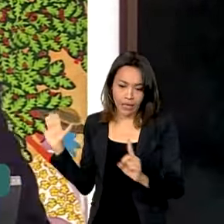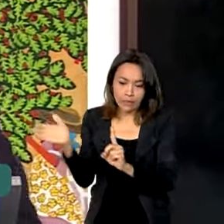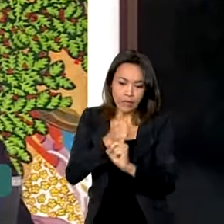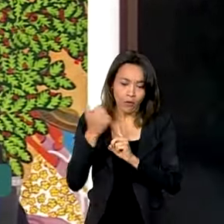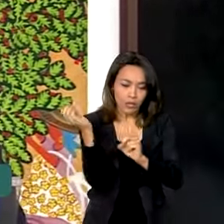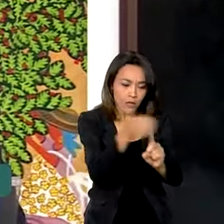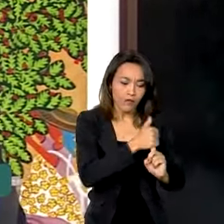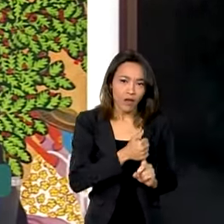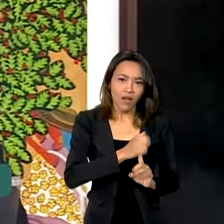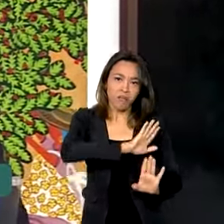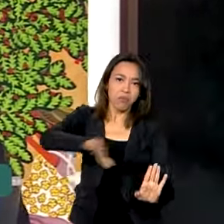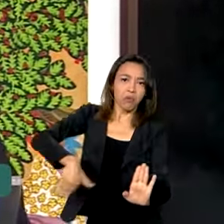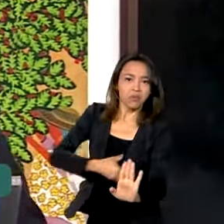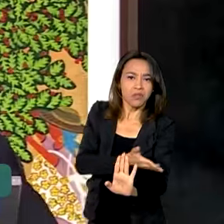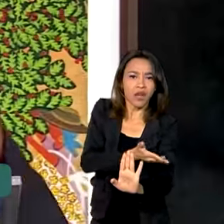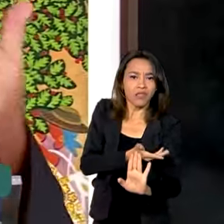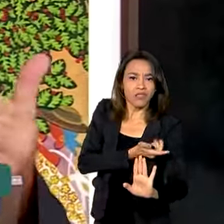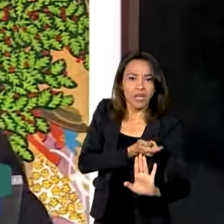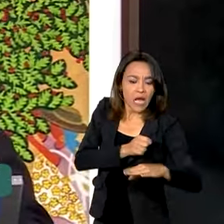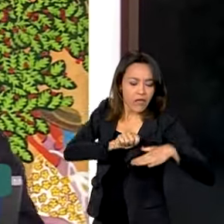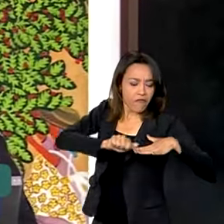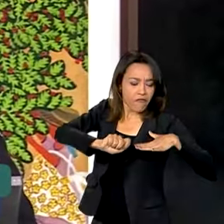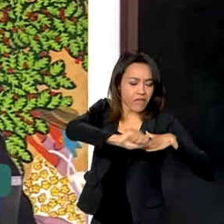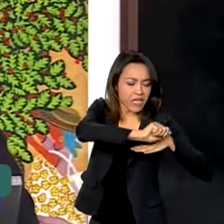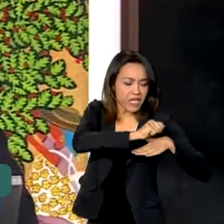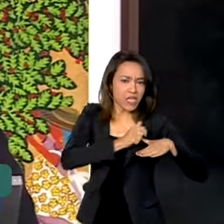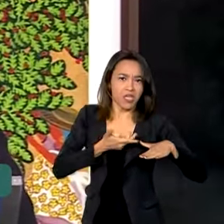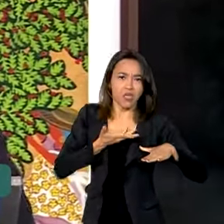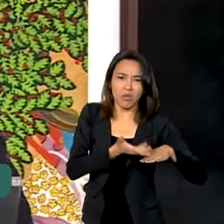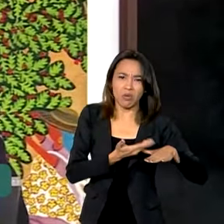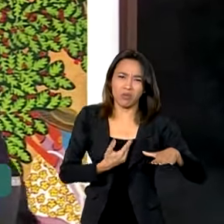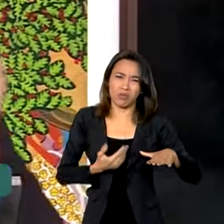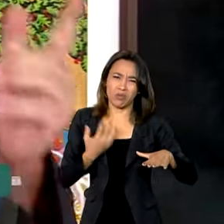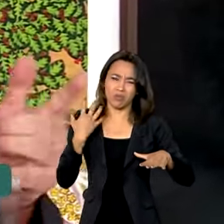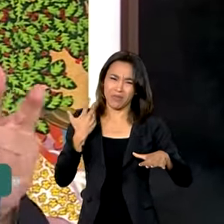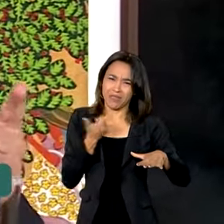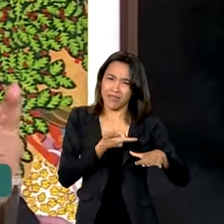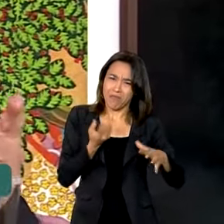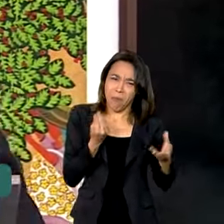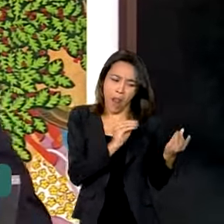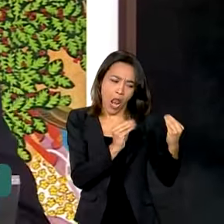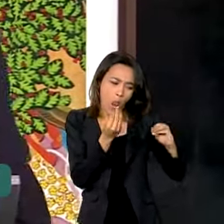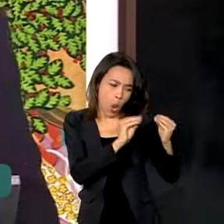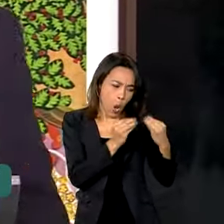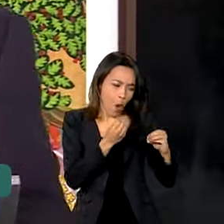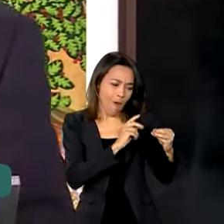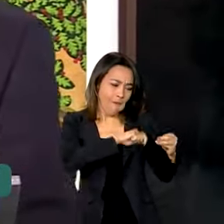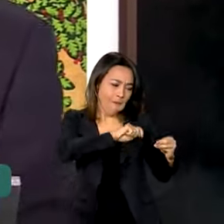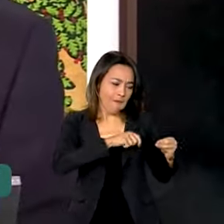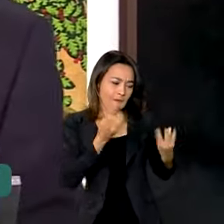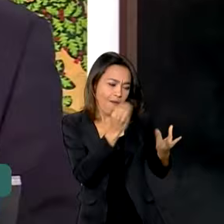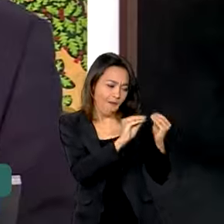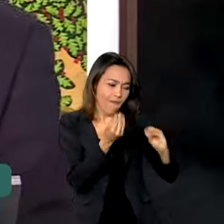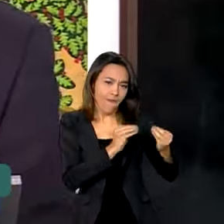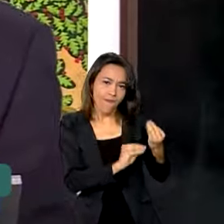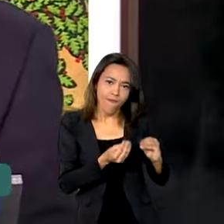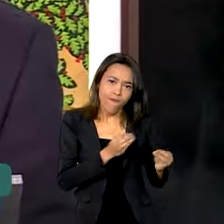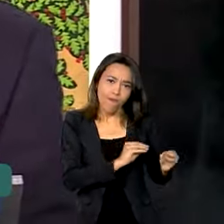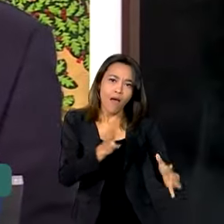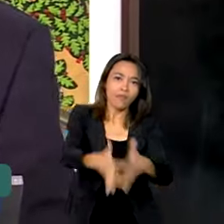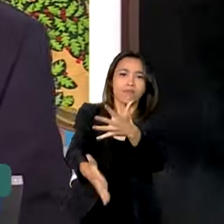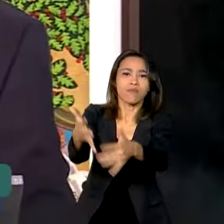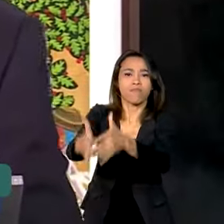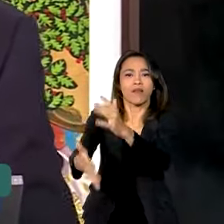indústria de fake news alimentada por parlamentares, por influências, por pessoas que se dedicam a